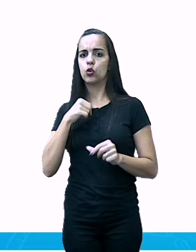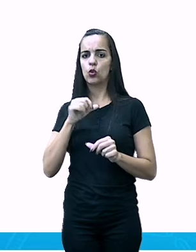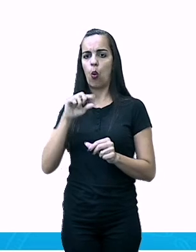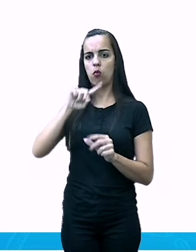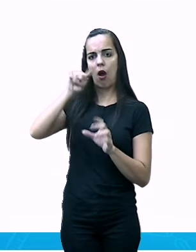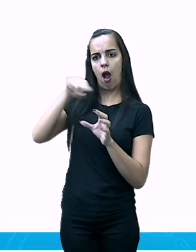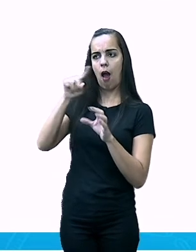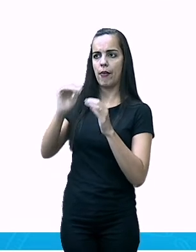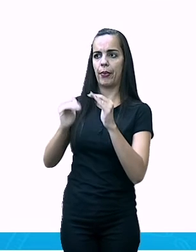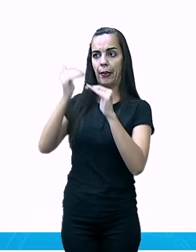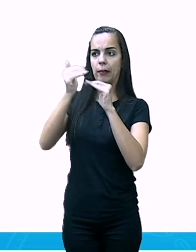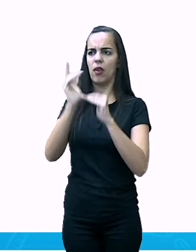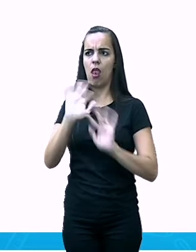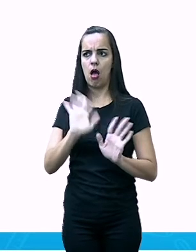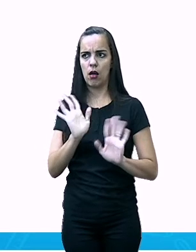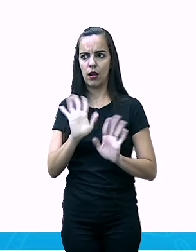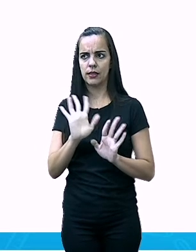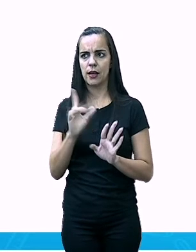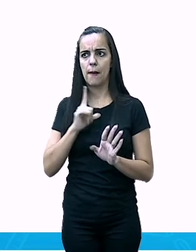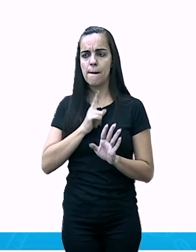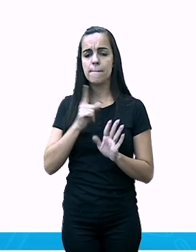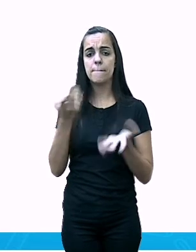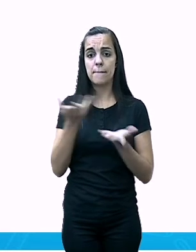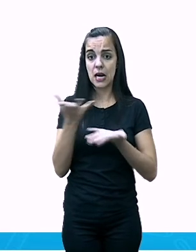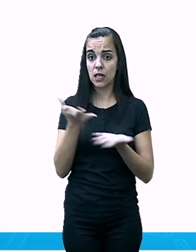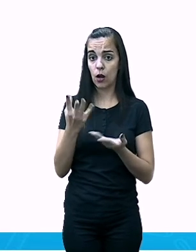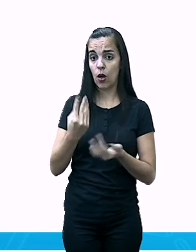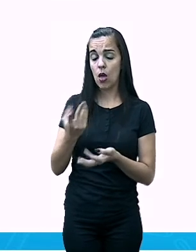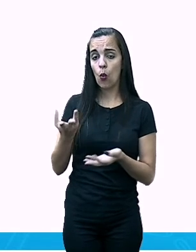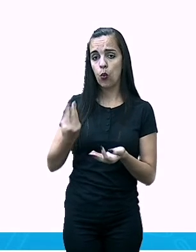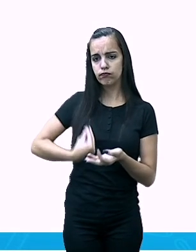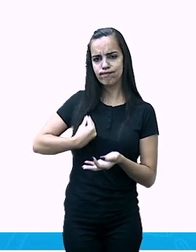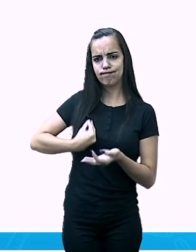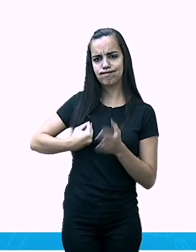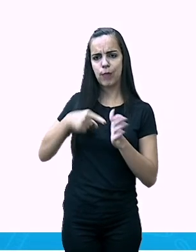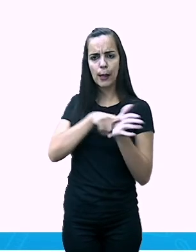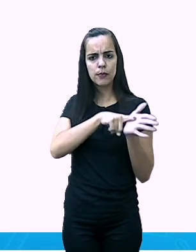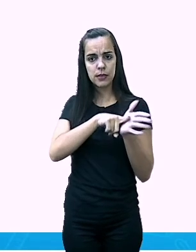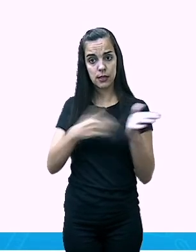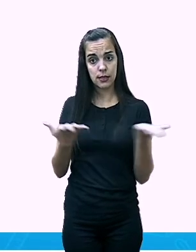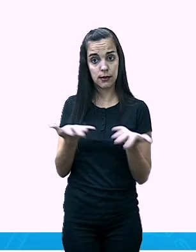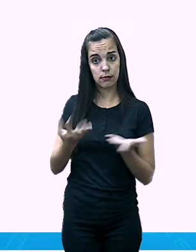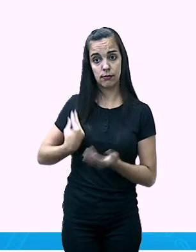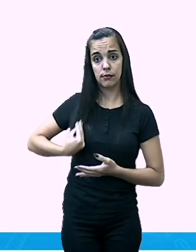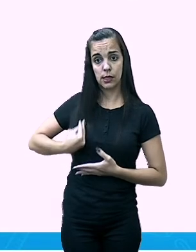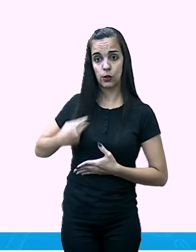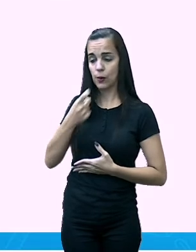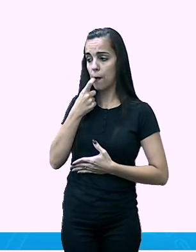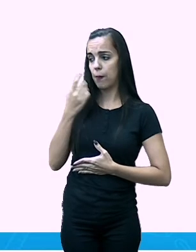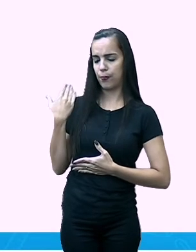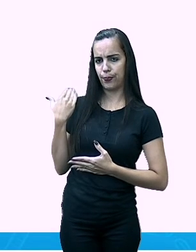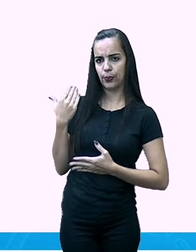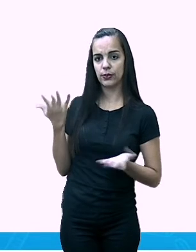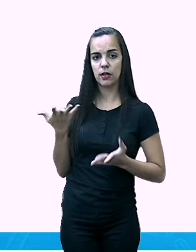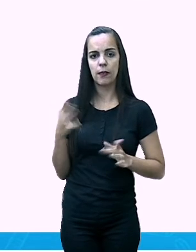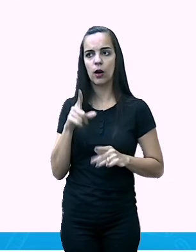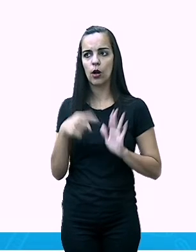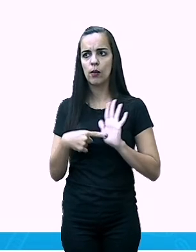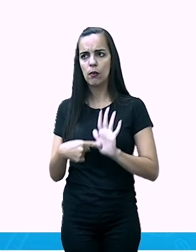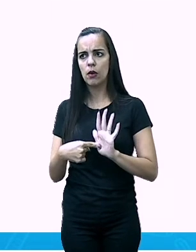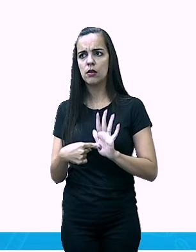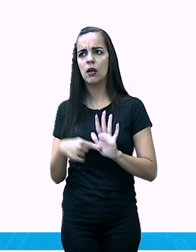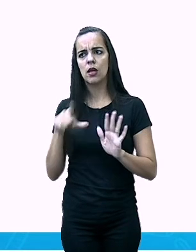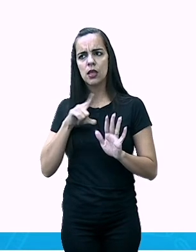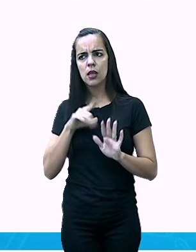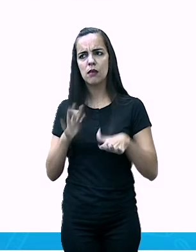É que os dados mais atuais são esses. esses dados que nós trouxemos para vocês, eles